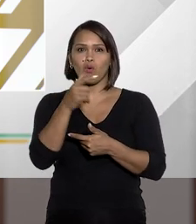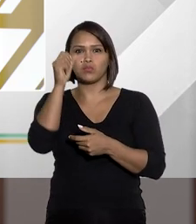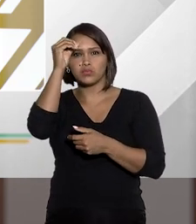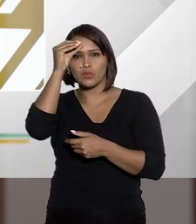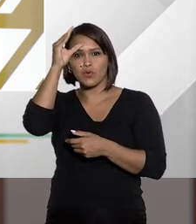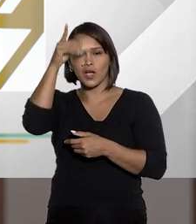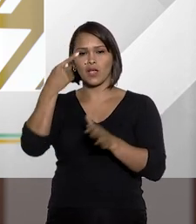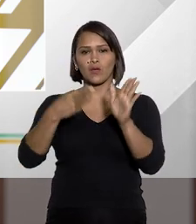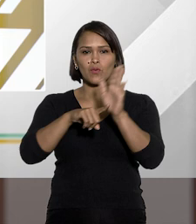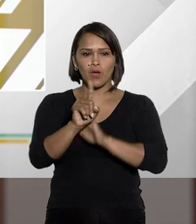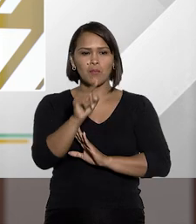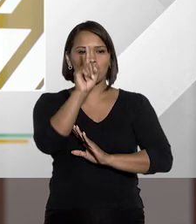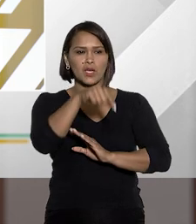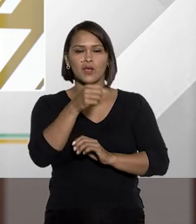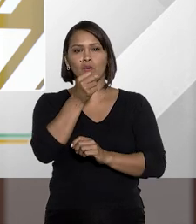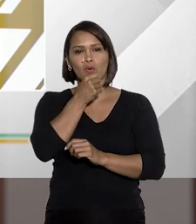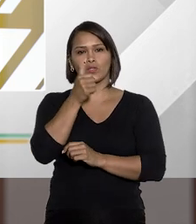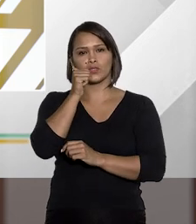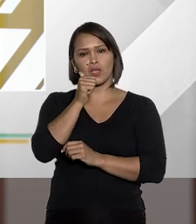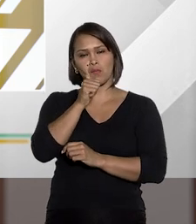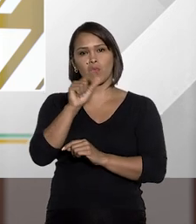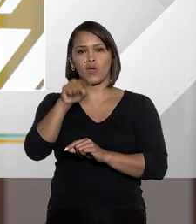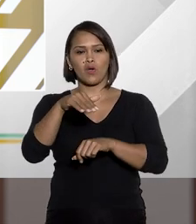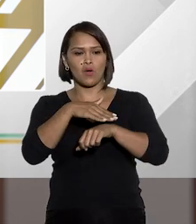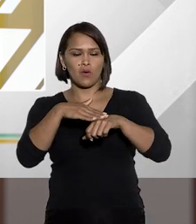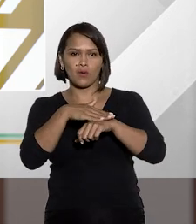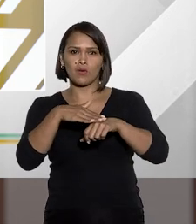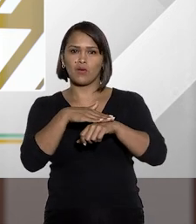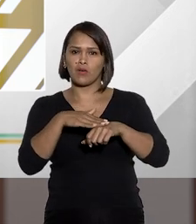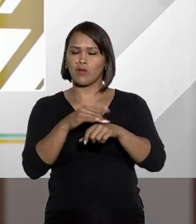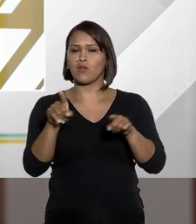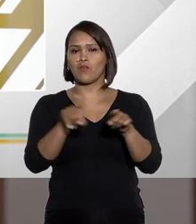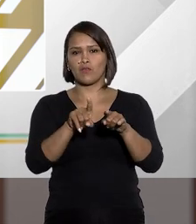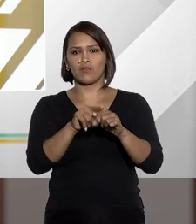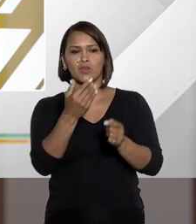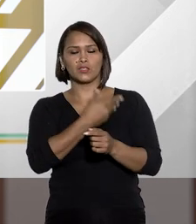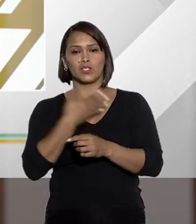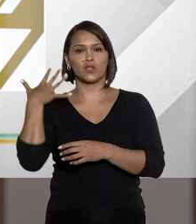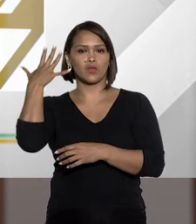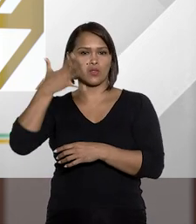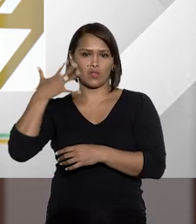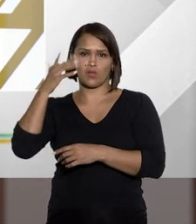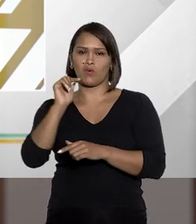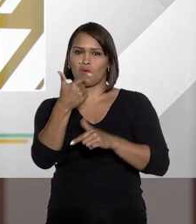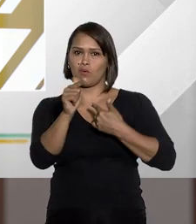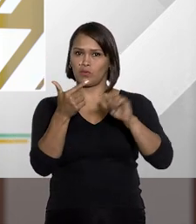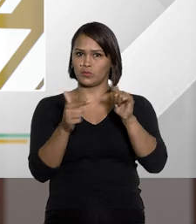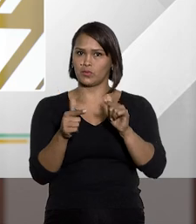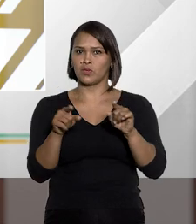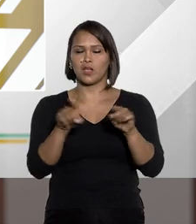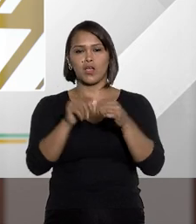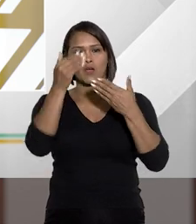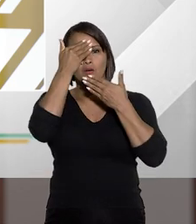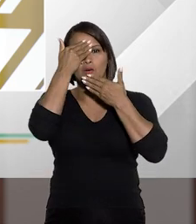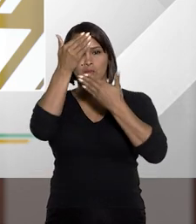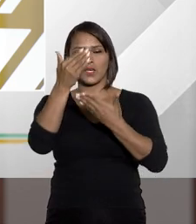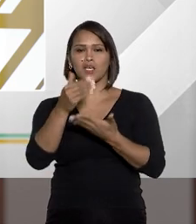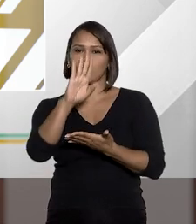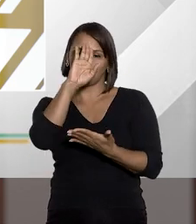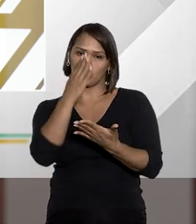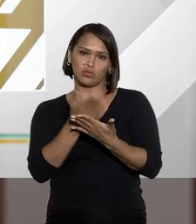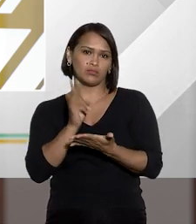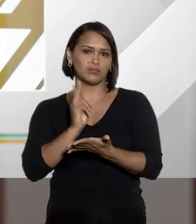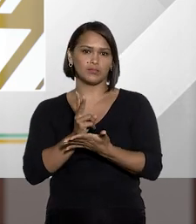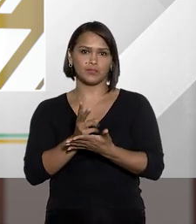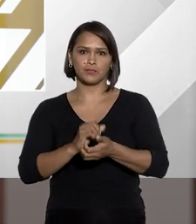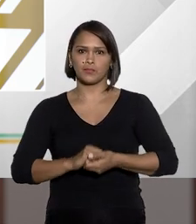enriquecido, seja com a pergunta de vocês, seja com os posicionamentos do outro debatedor. Obrigado e